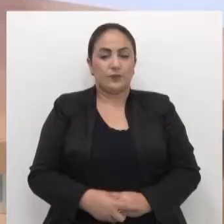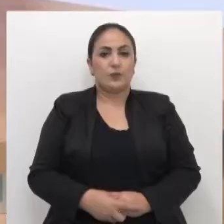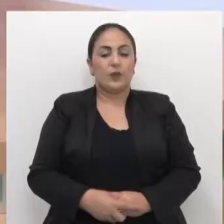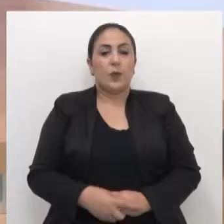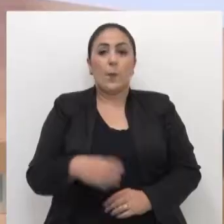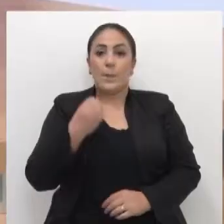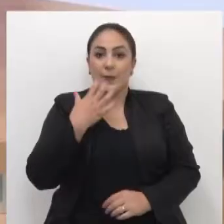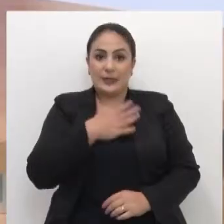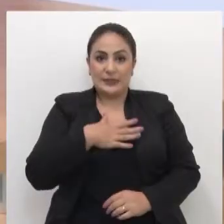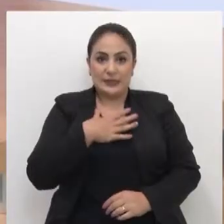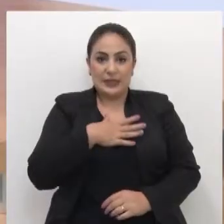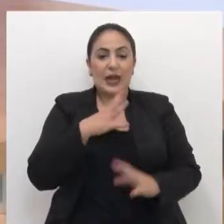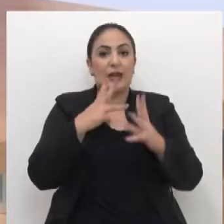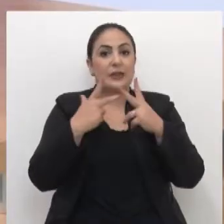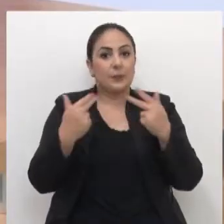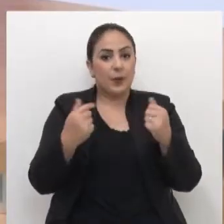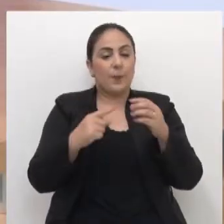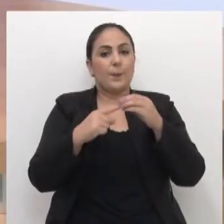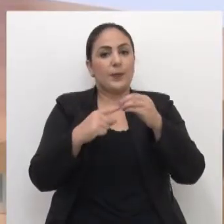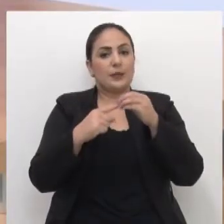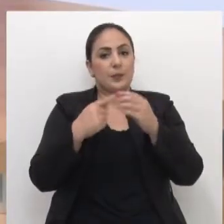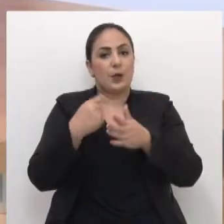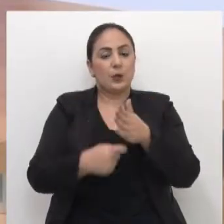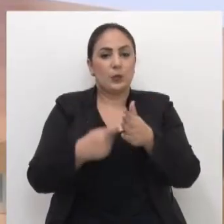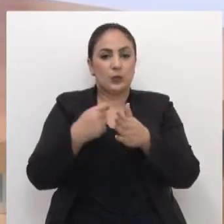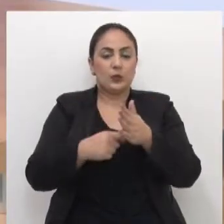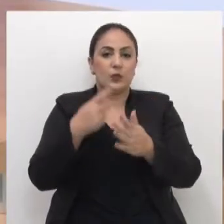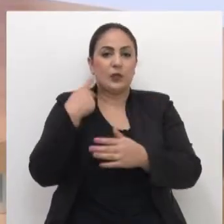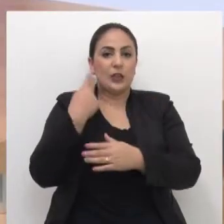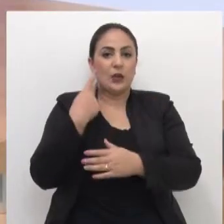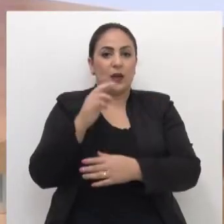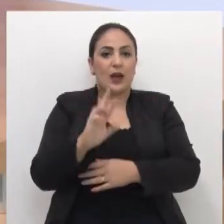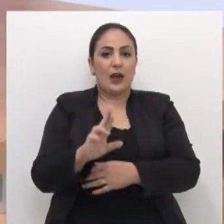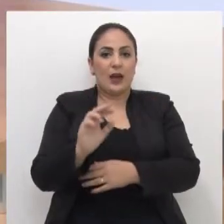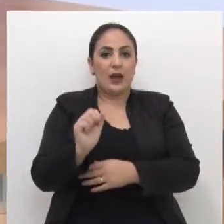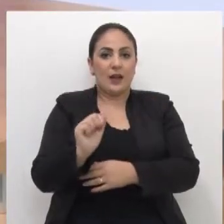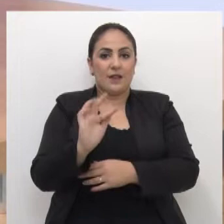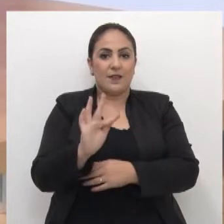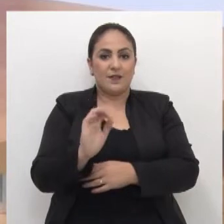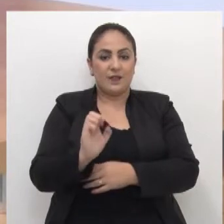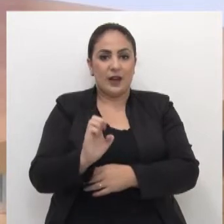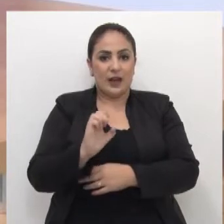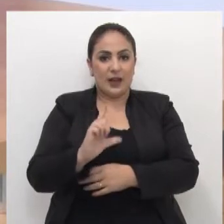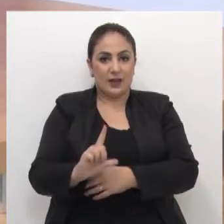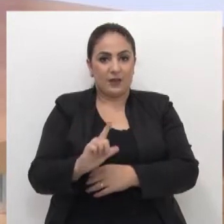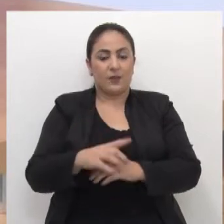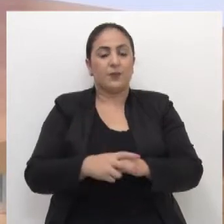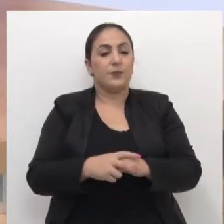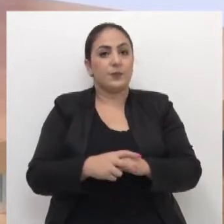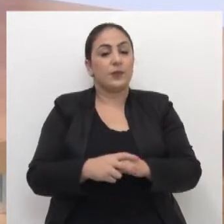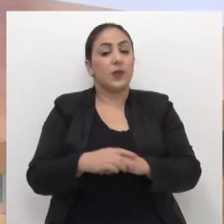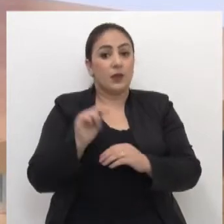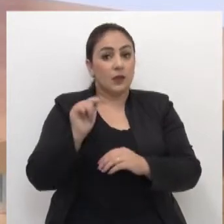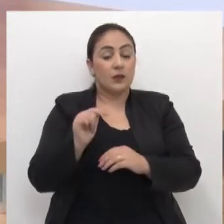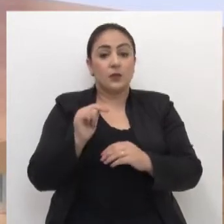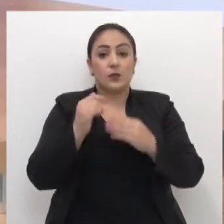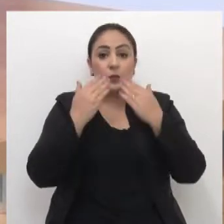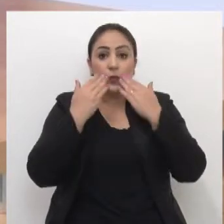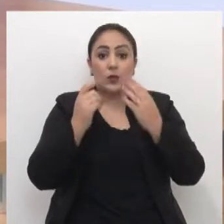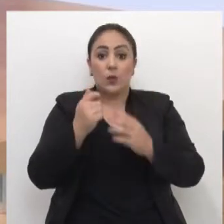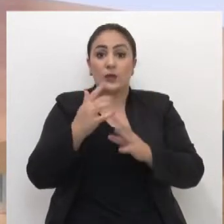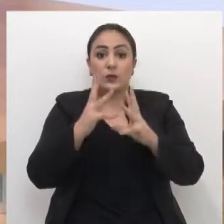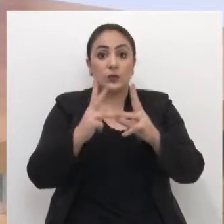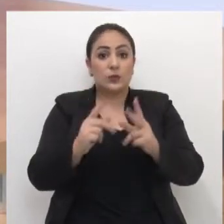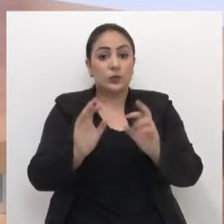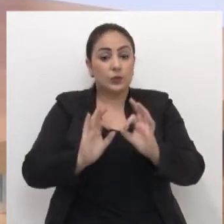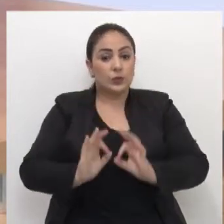O bem-estar animal é a principal bandeira do vereador Rafael Colucci. Prova disso é que a maioria de seus